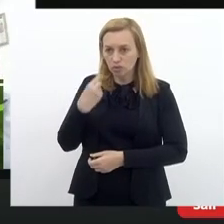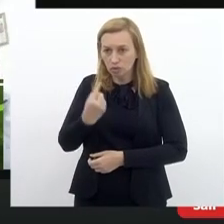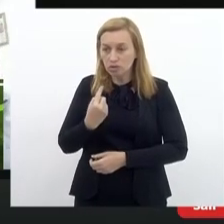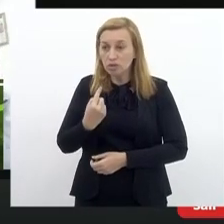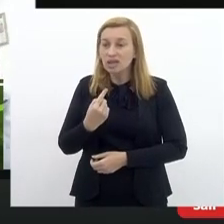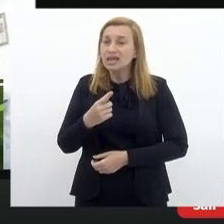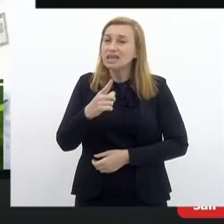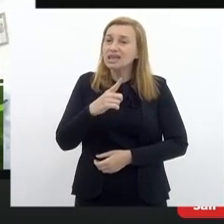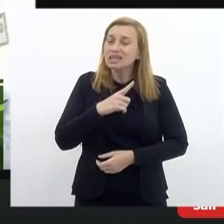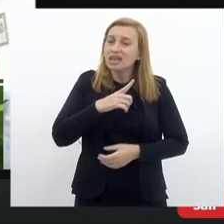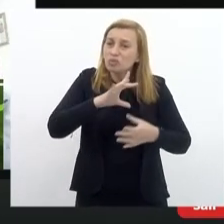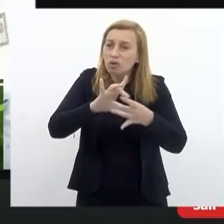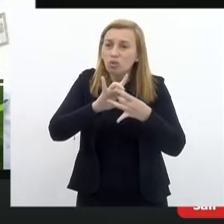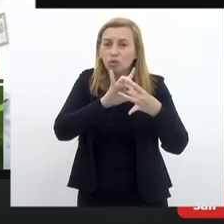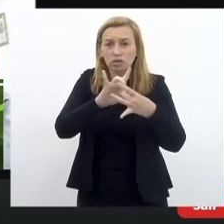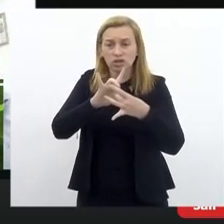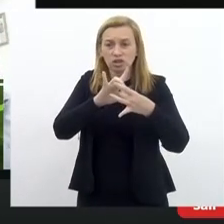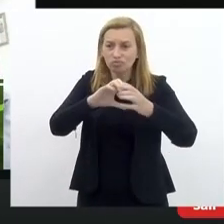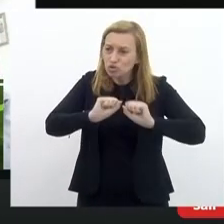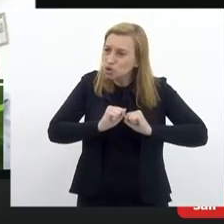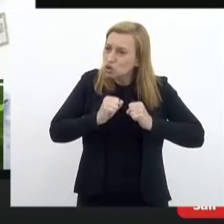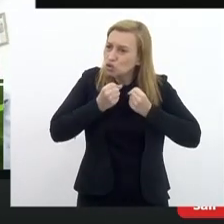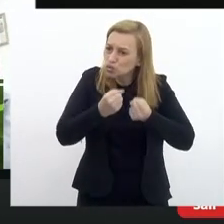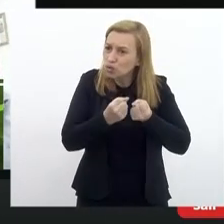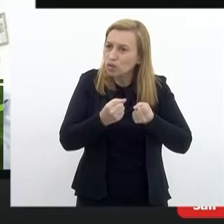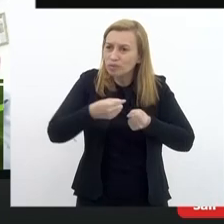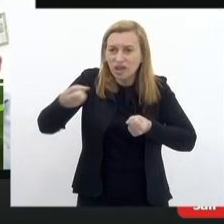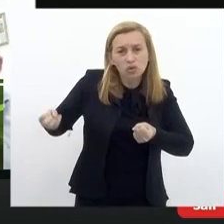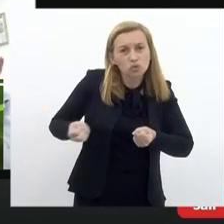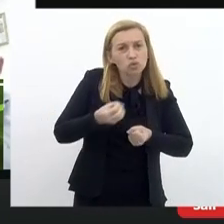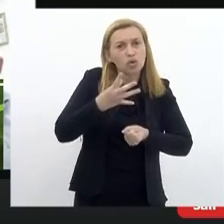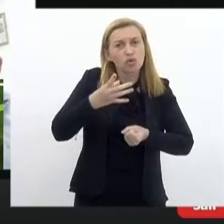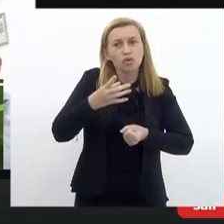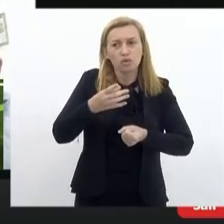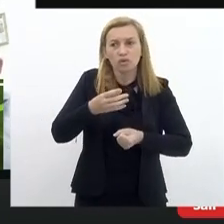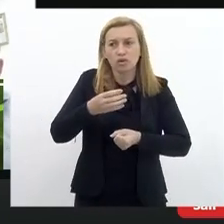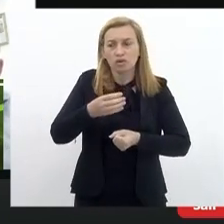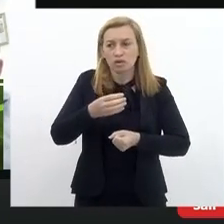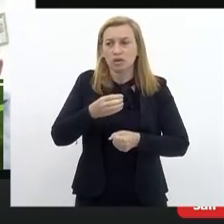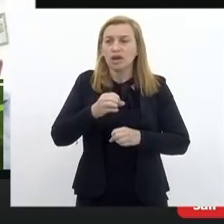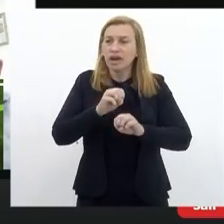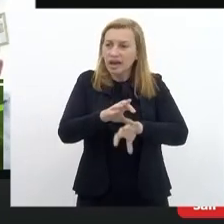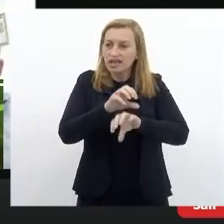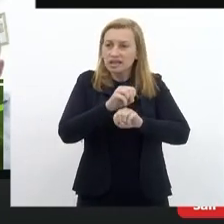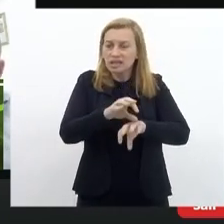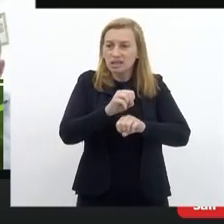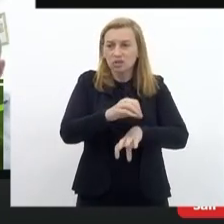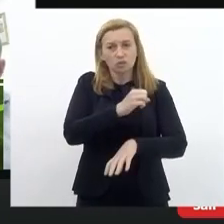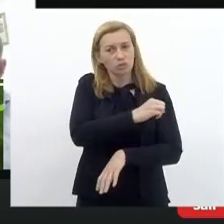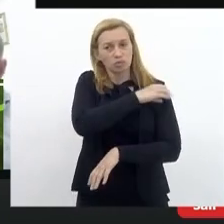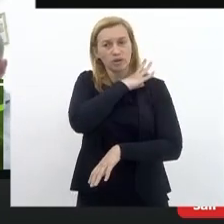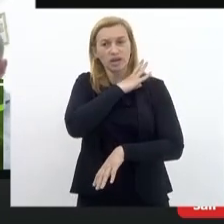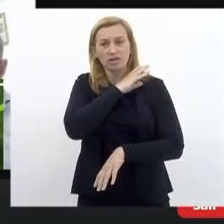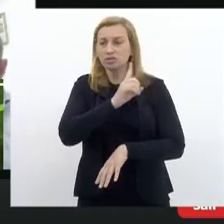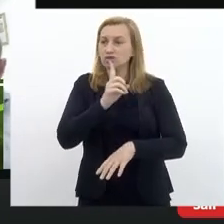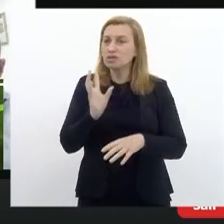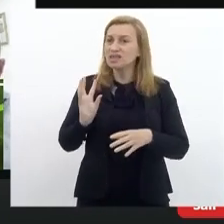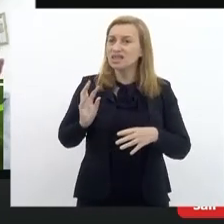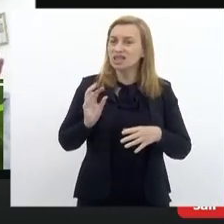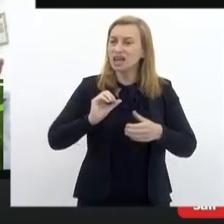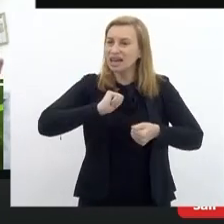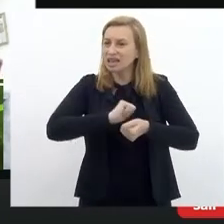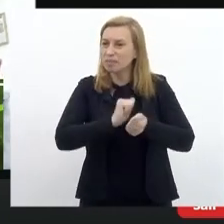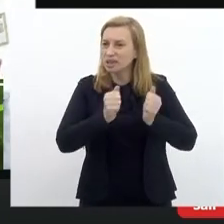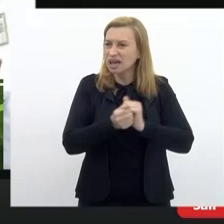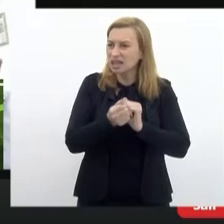uma união de esforços para que esse novo ensino médio não seja implantado da maneira que querem que